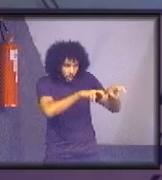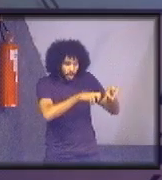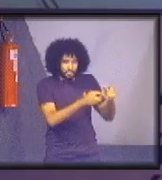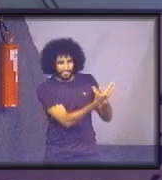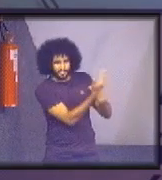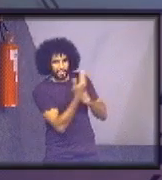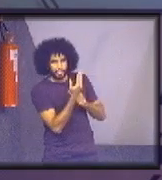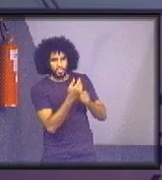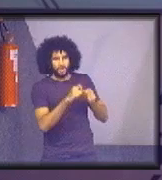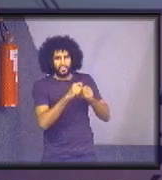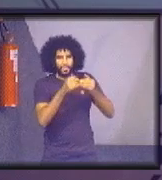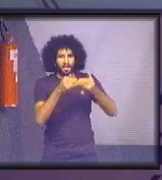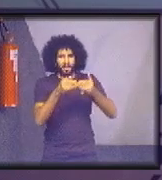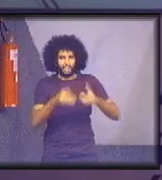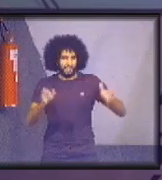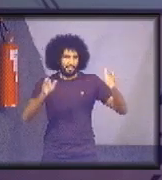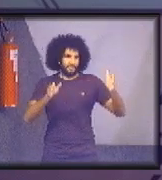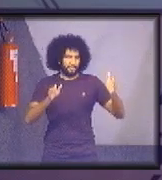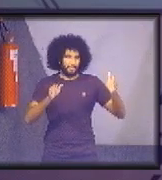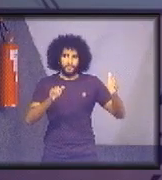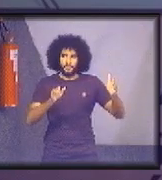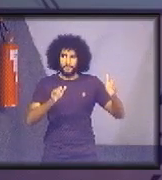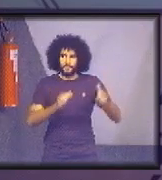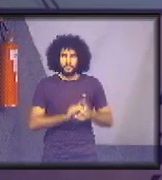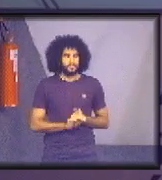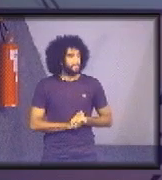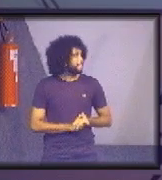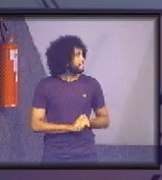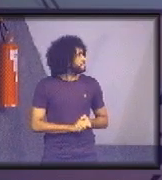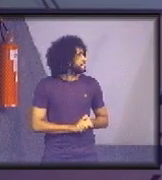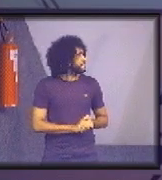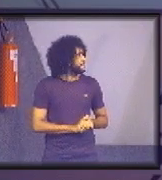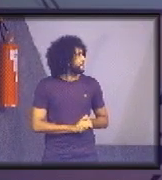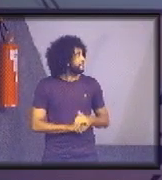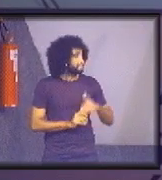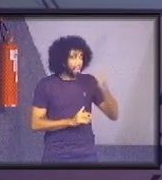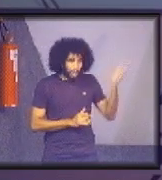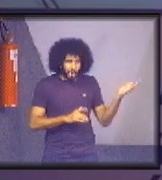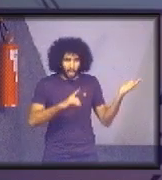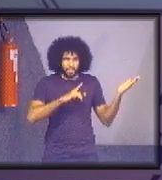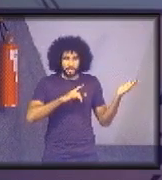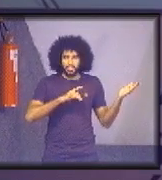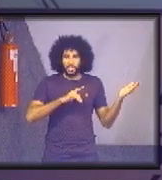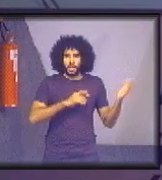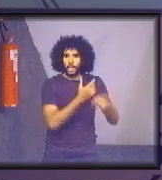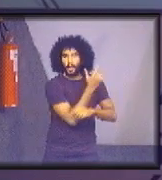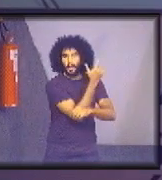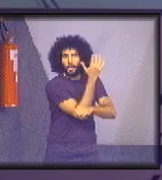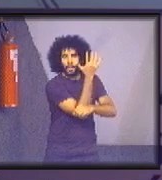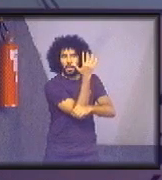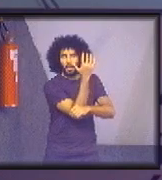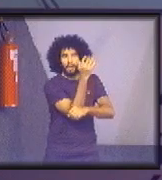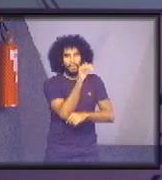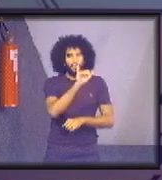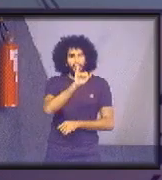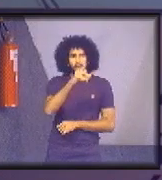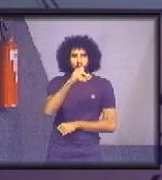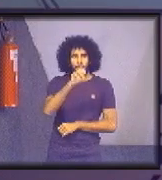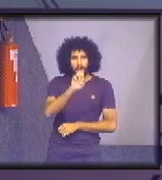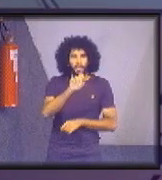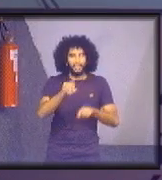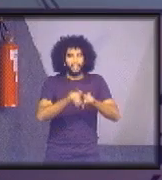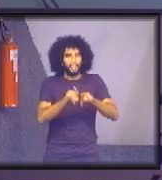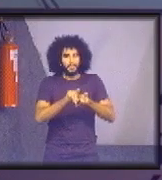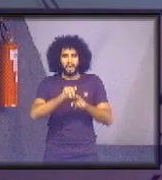abertura das covas e no plantio e nós deixamos lá ipês, pitangueiras, jabuticabas,